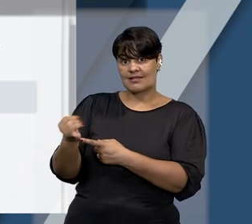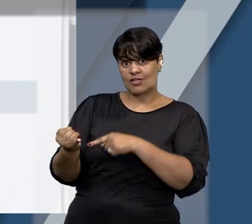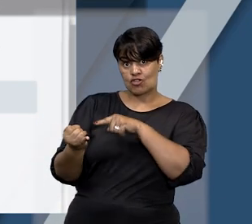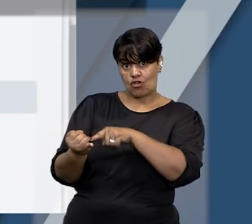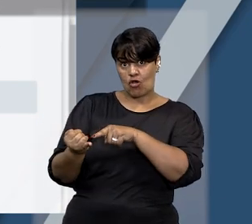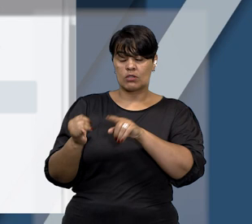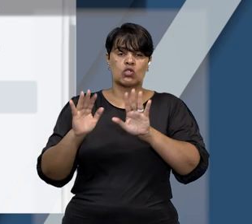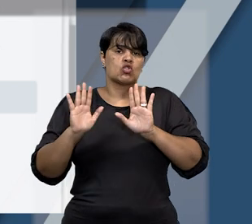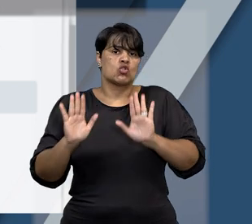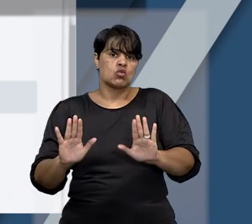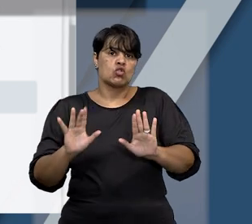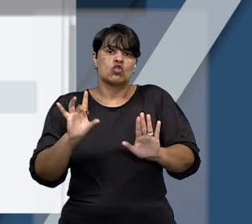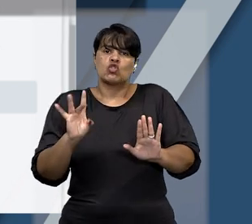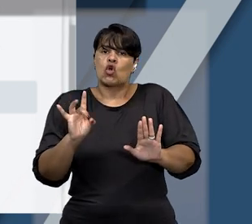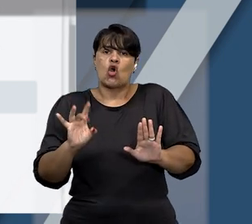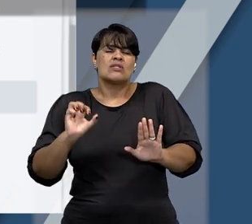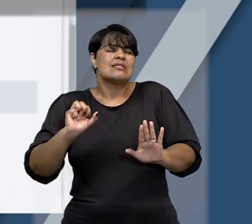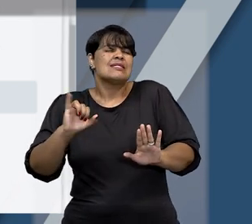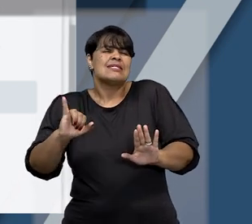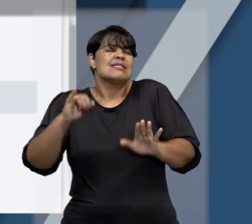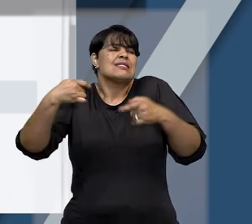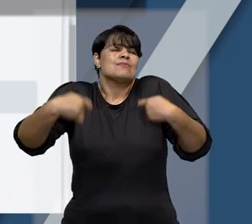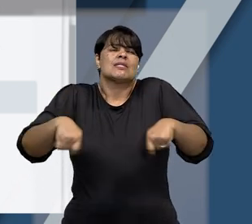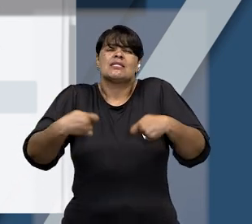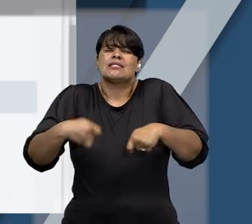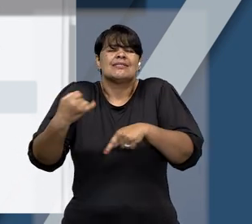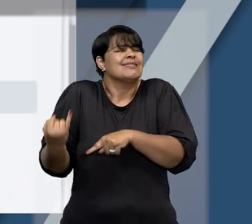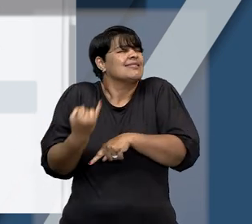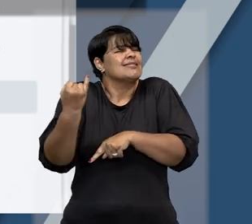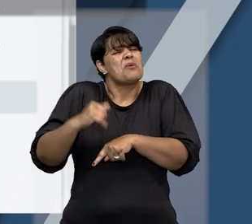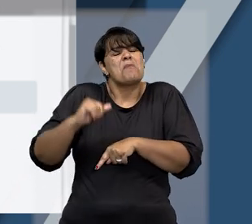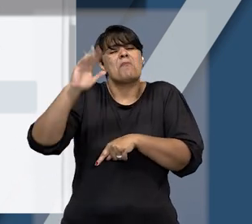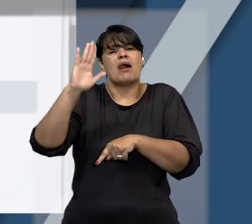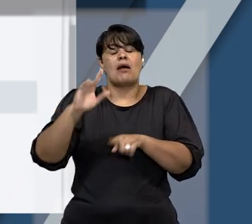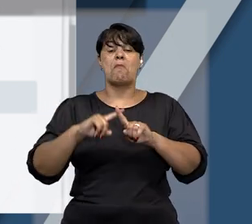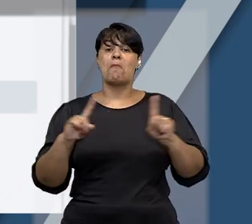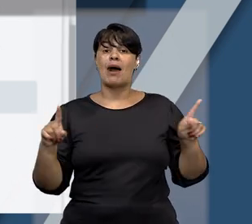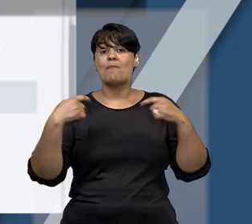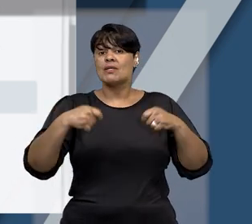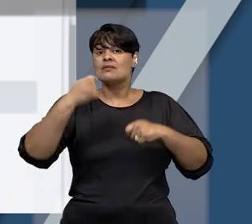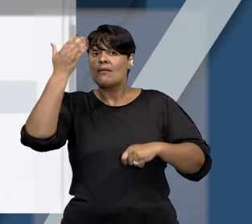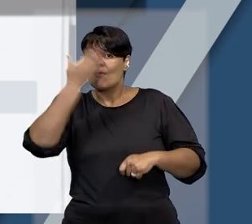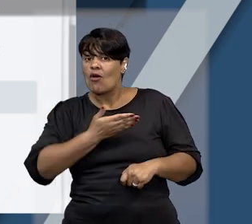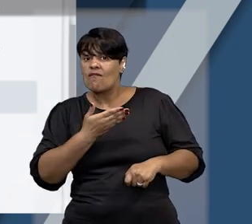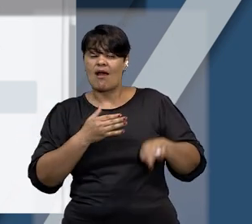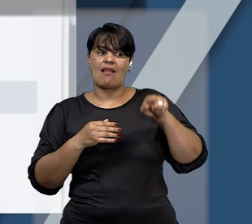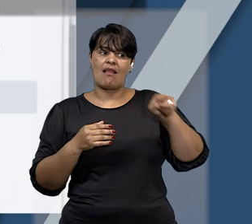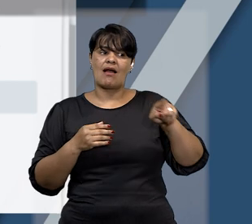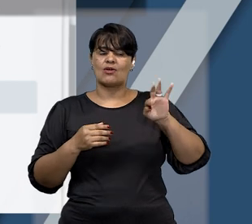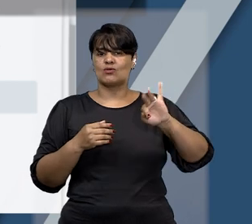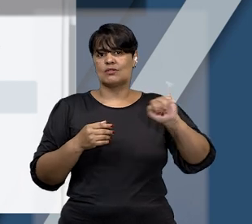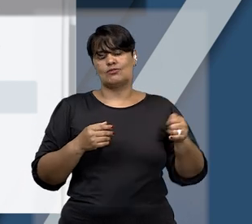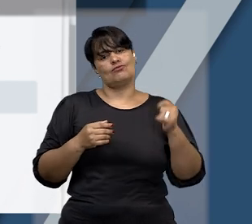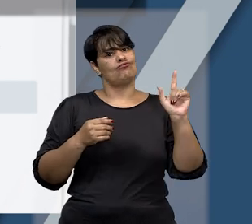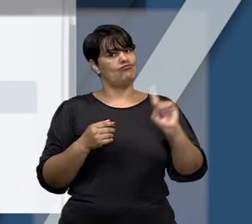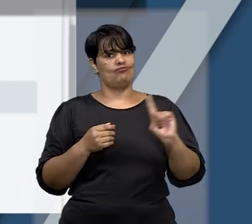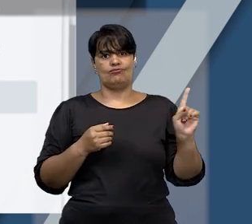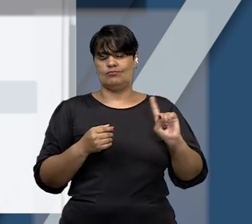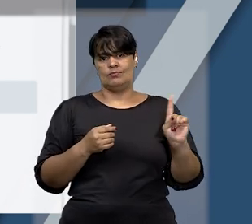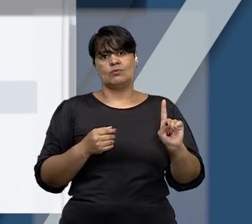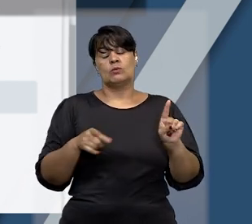ocorria apenas em caráter excepcional, desde que esteja claramente evidenciada a ilegalidade do ato coator,